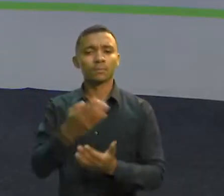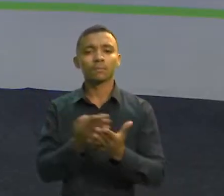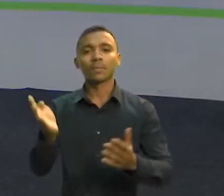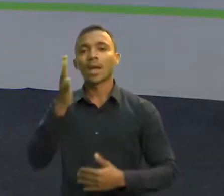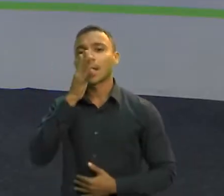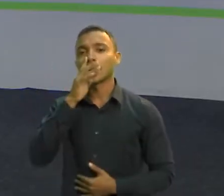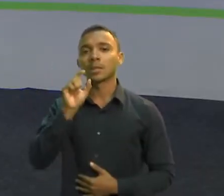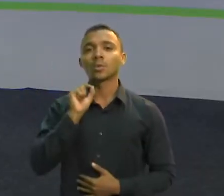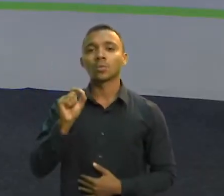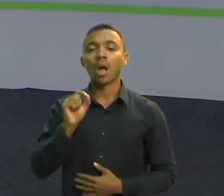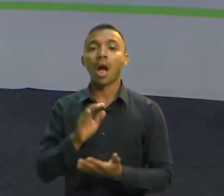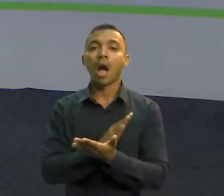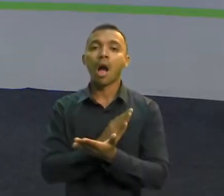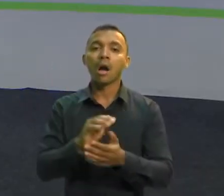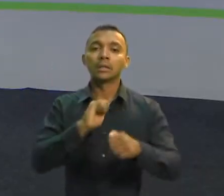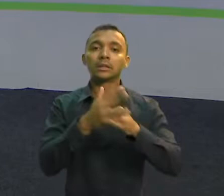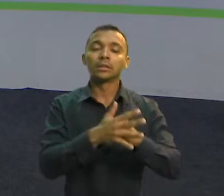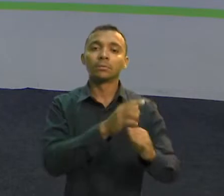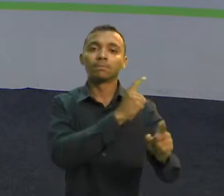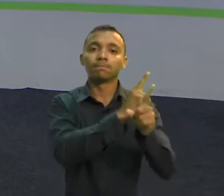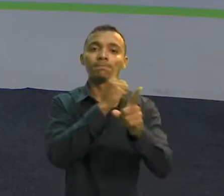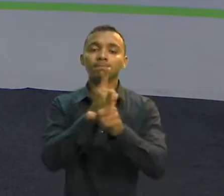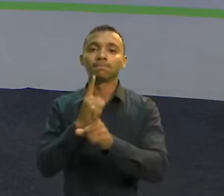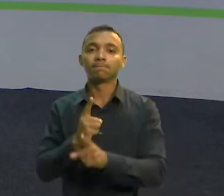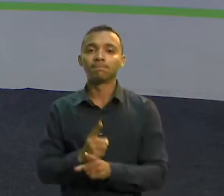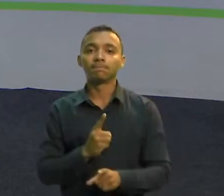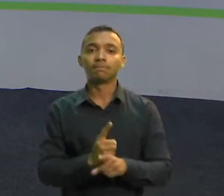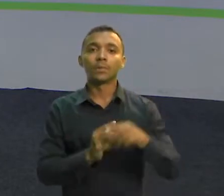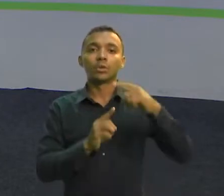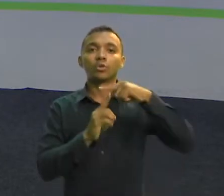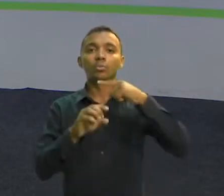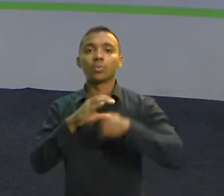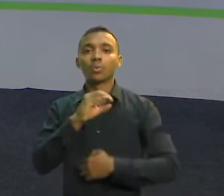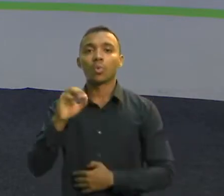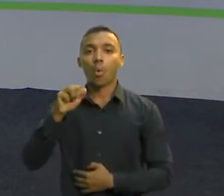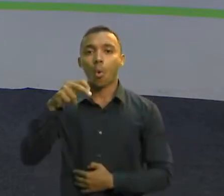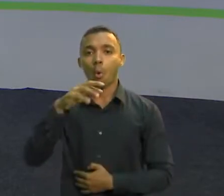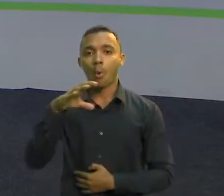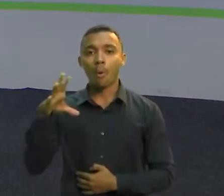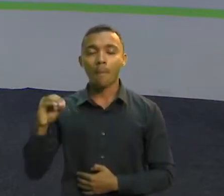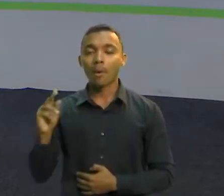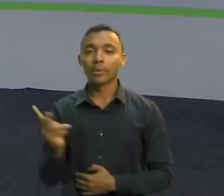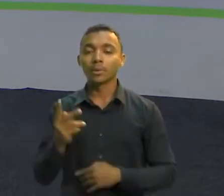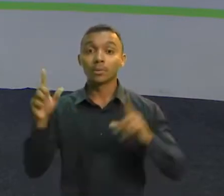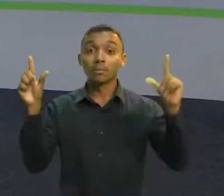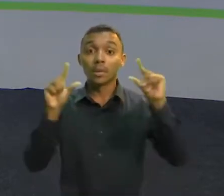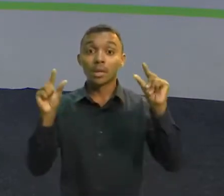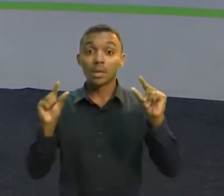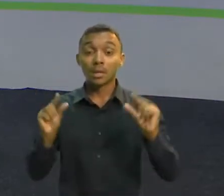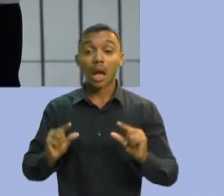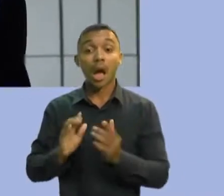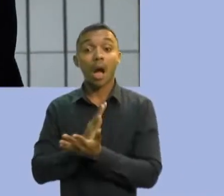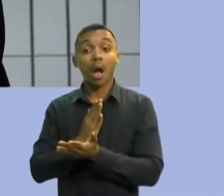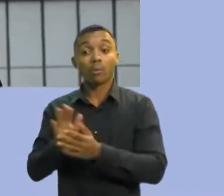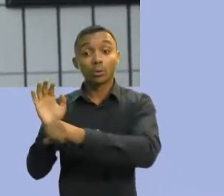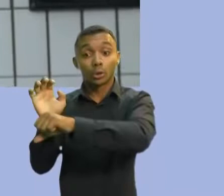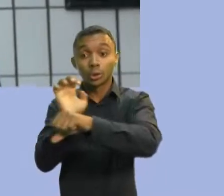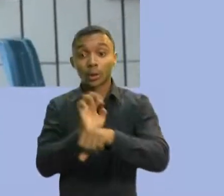positivos de Covid-19 da variante Ômicron começam a perder força em alguns estados.